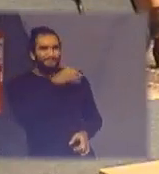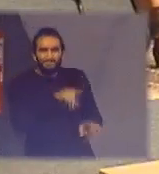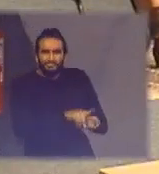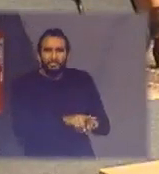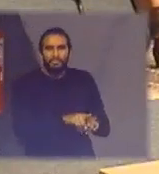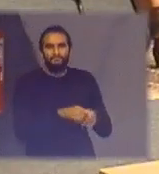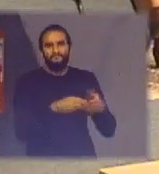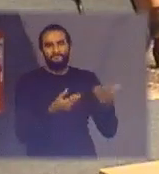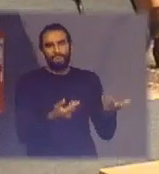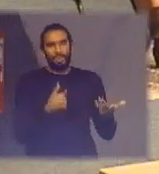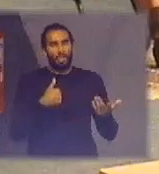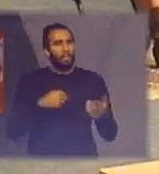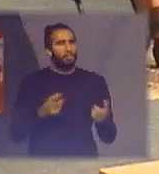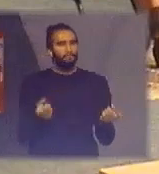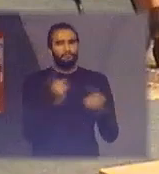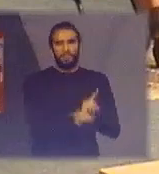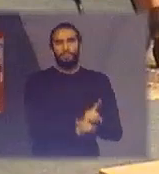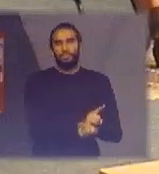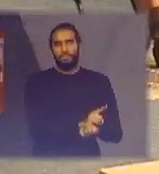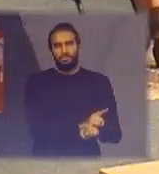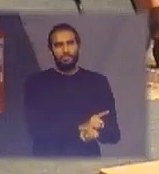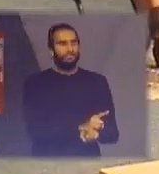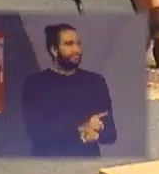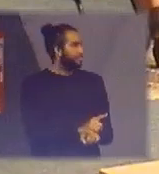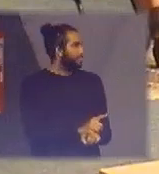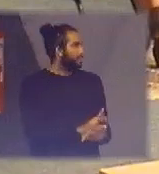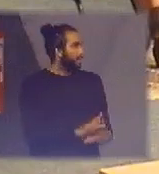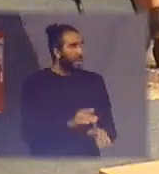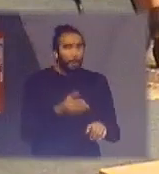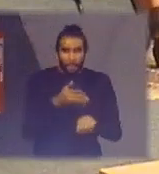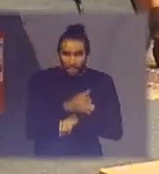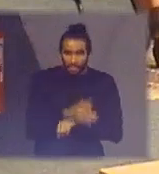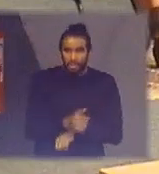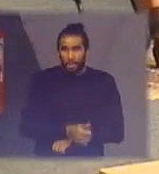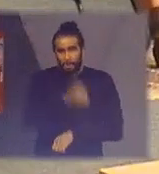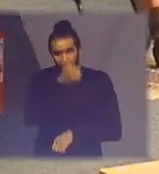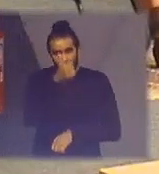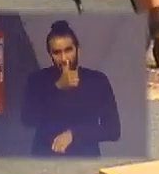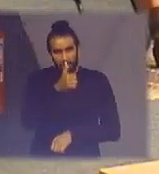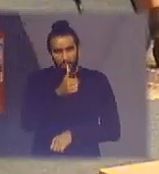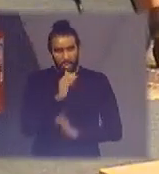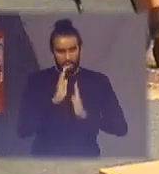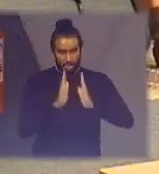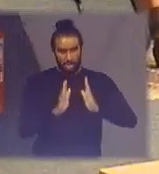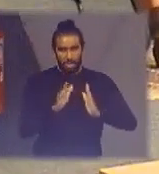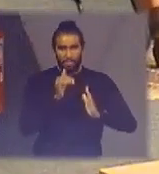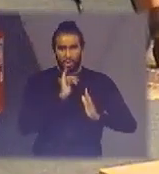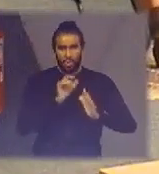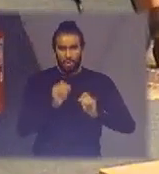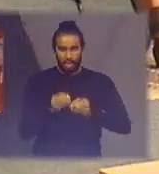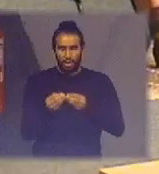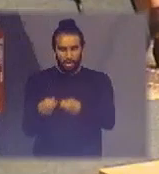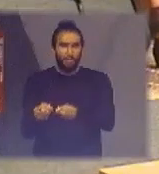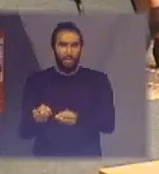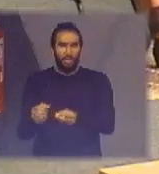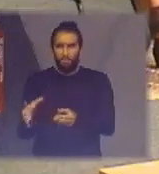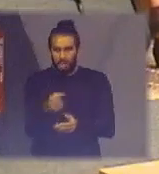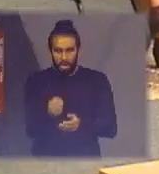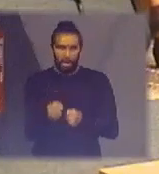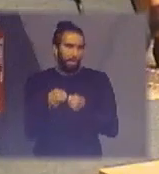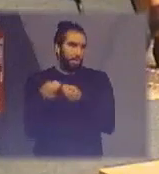eu sou totalmente contrário eles só podem participar da primeira etapa que é até a coleta o armazenamento e entregar para alguém fazer reciclagem